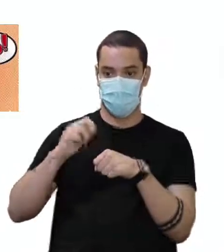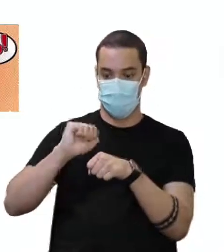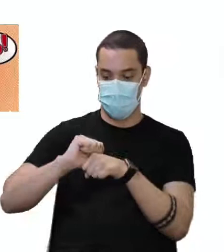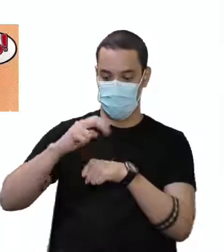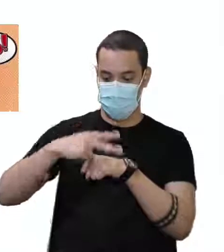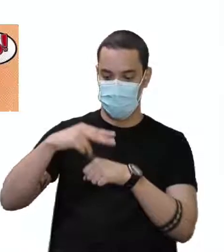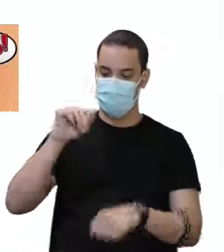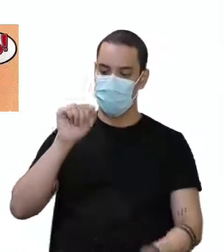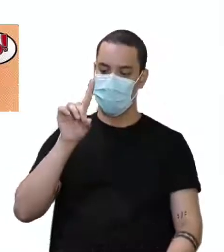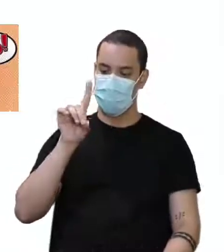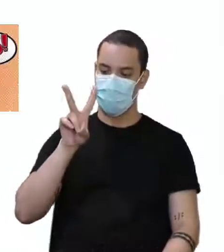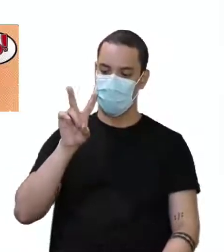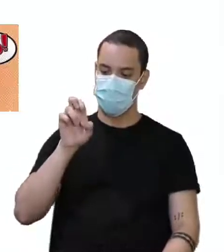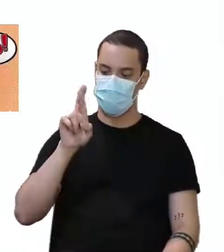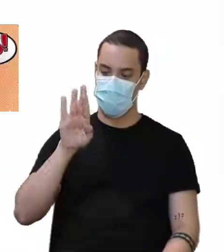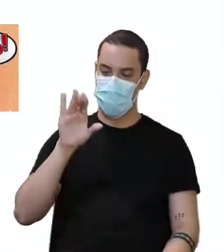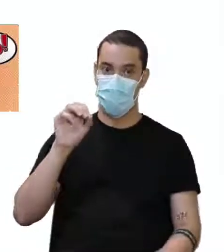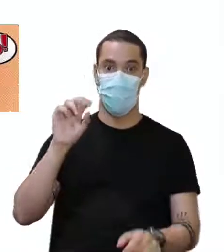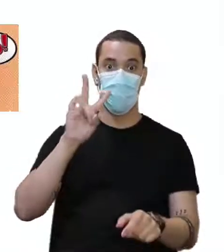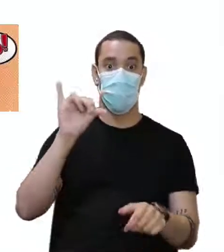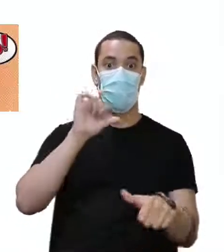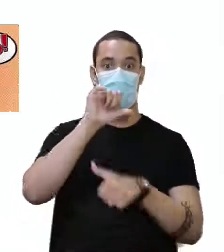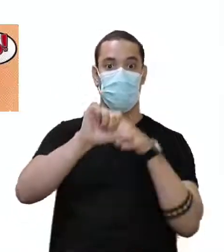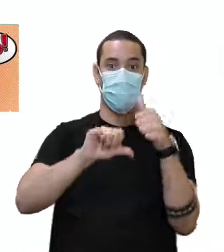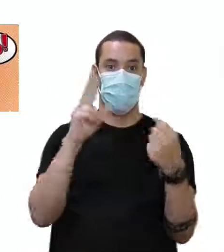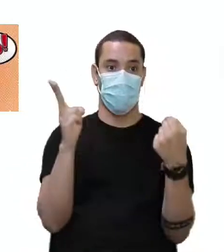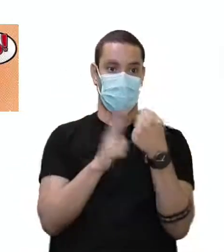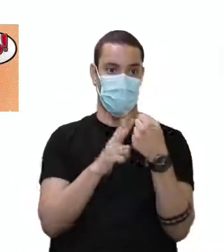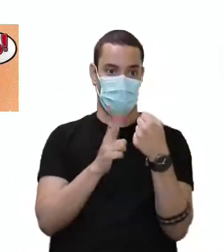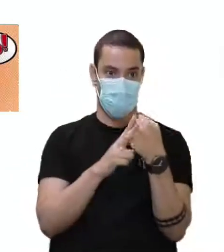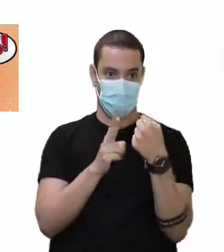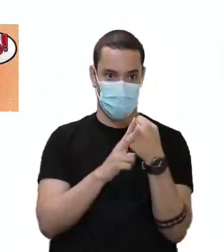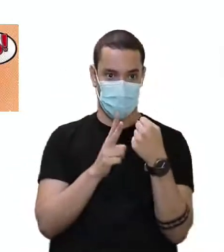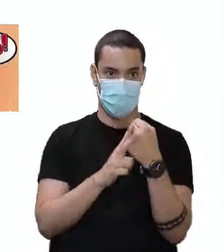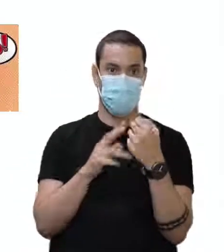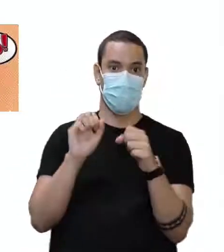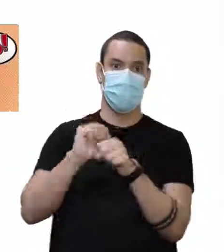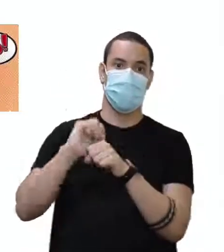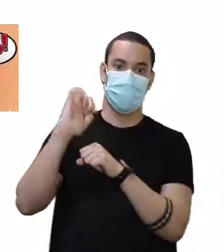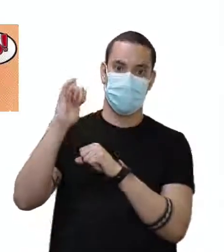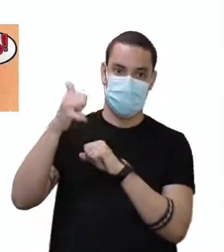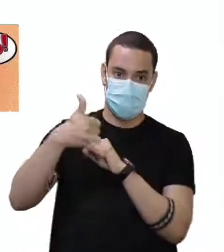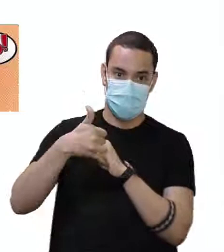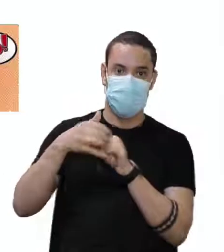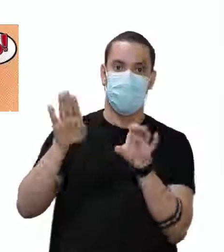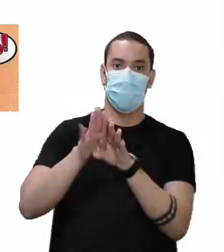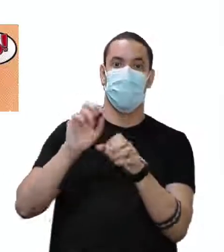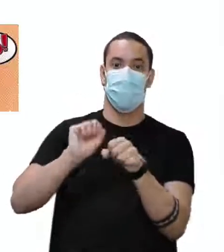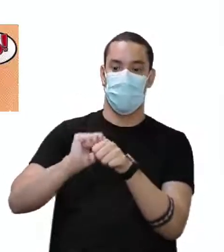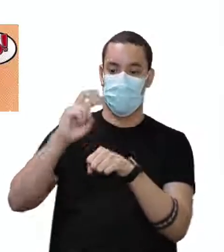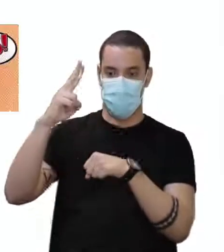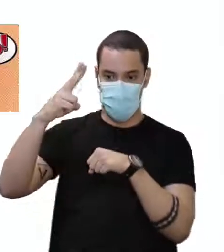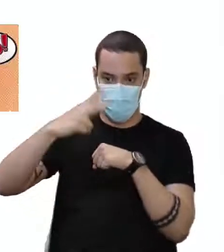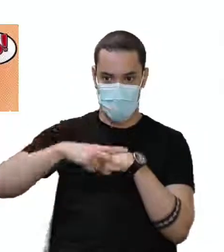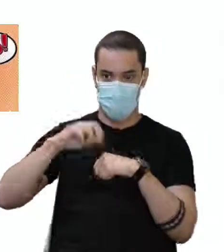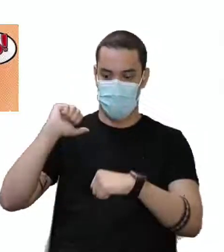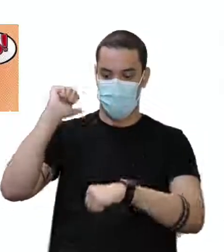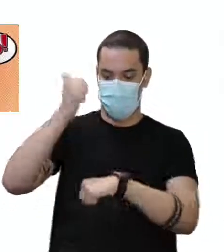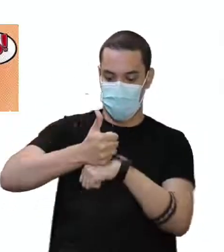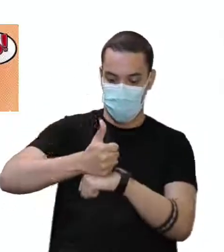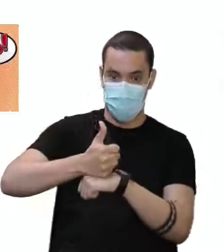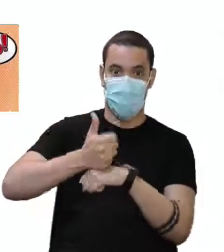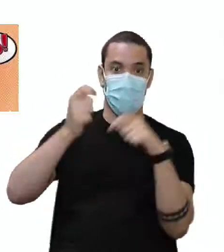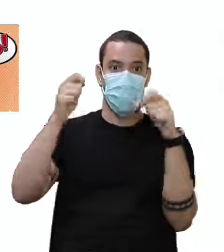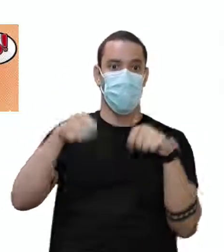modificar verbos por ser um advérbio. Adjetivos e outros advérbios também. Ele